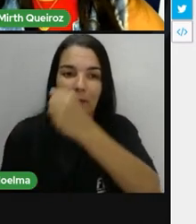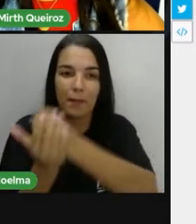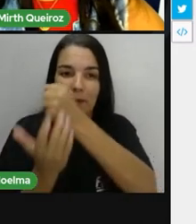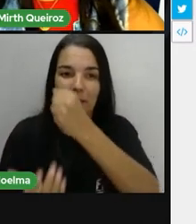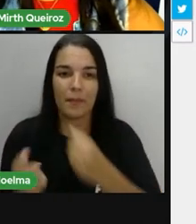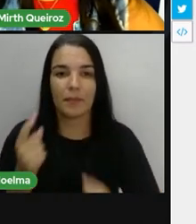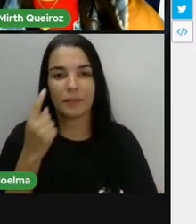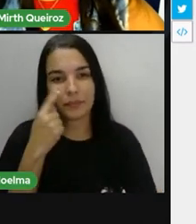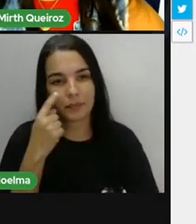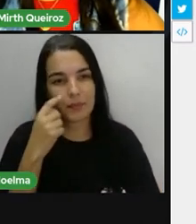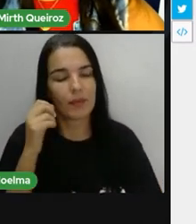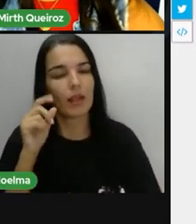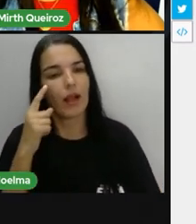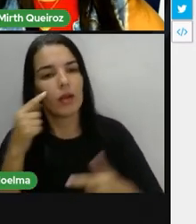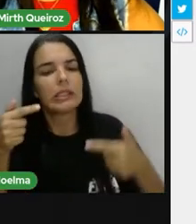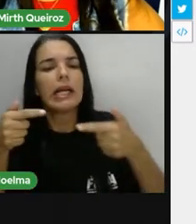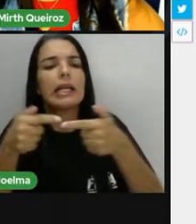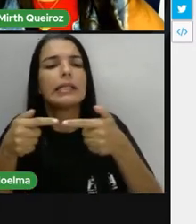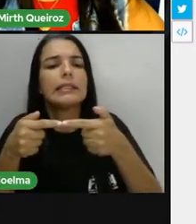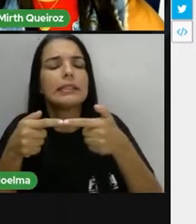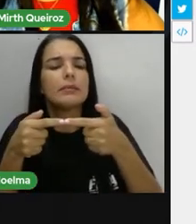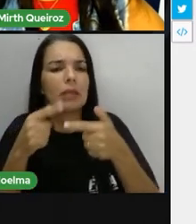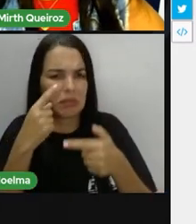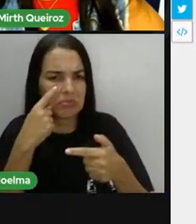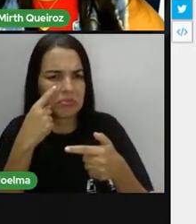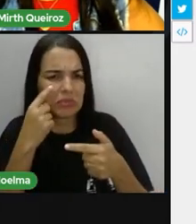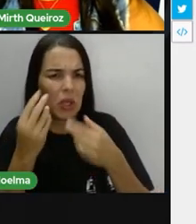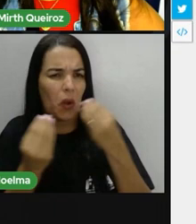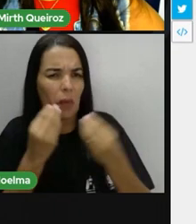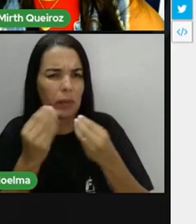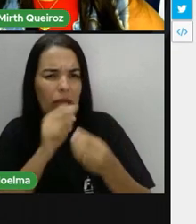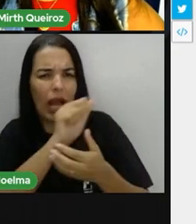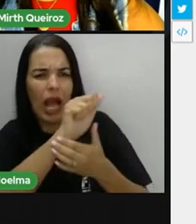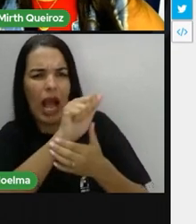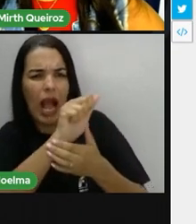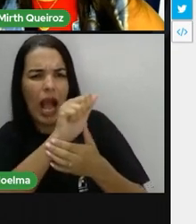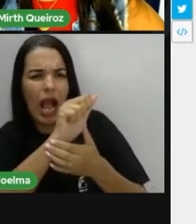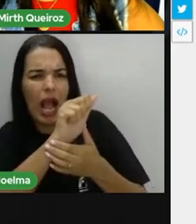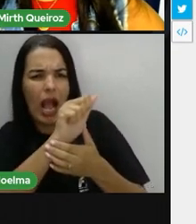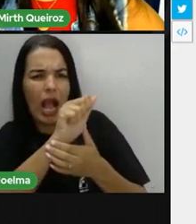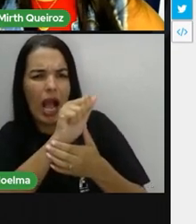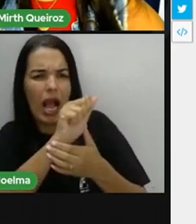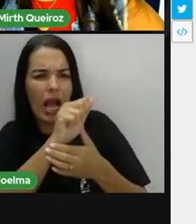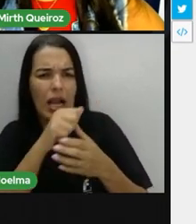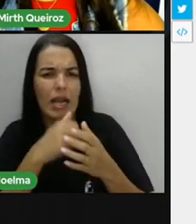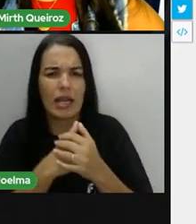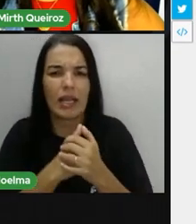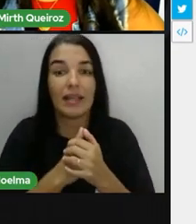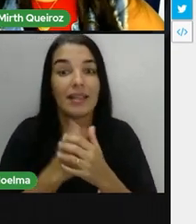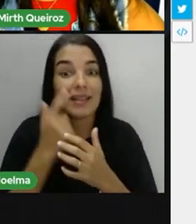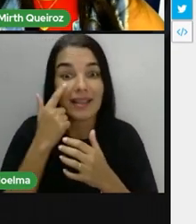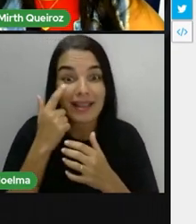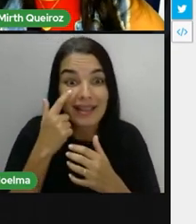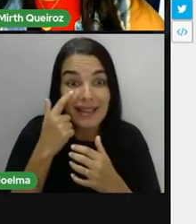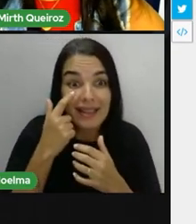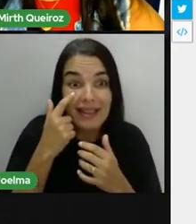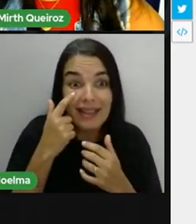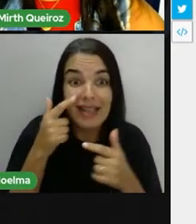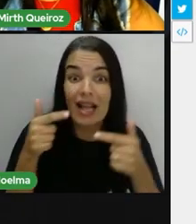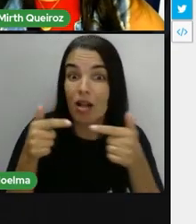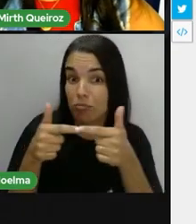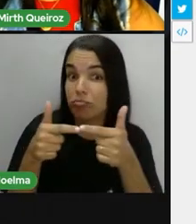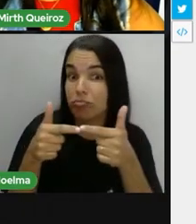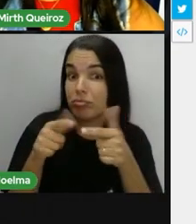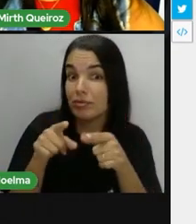Duas meninas brigavam. Não rima, né? Deixando a bola e a peteca, brigavam por uma boneca. Rimou